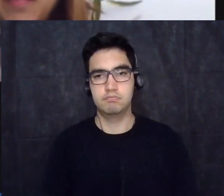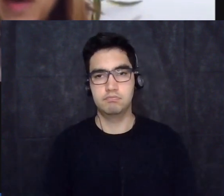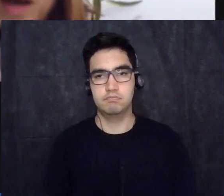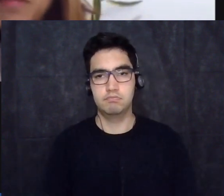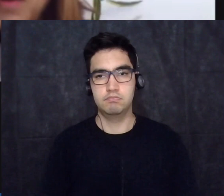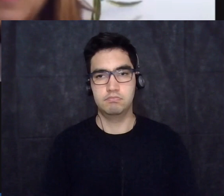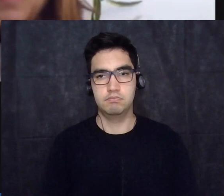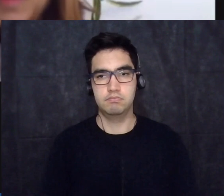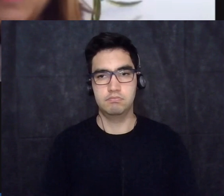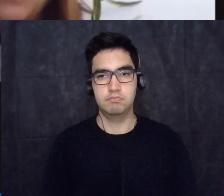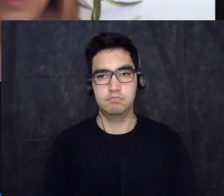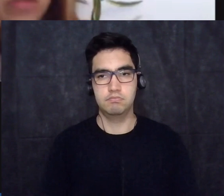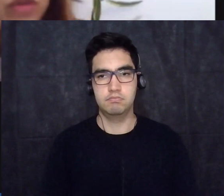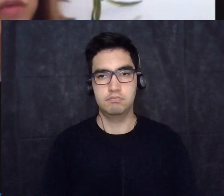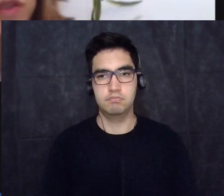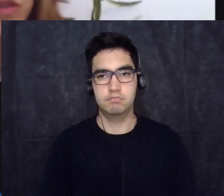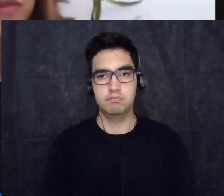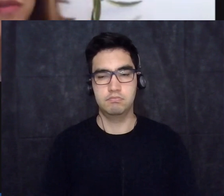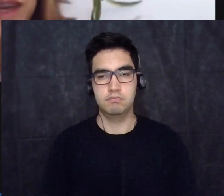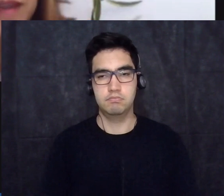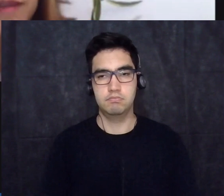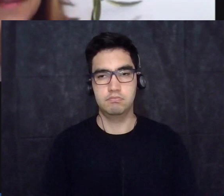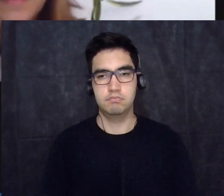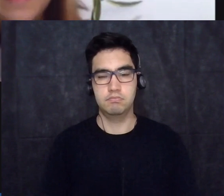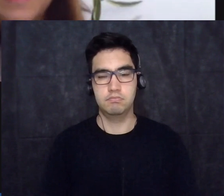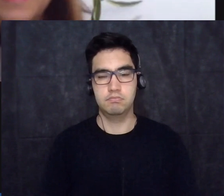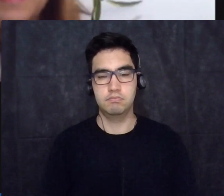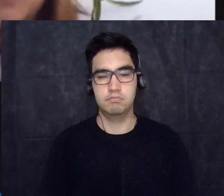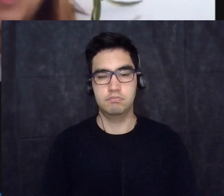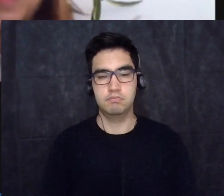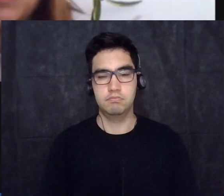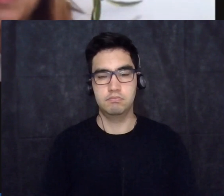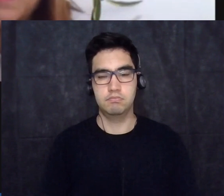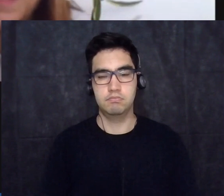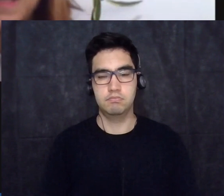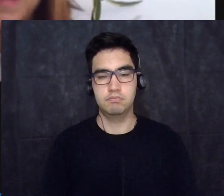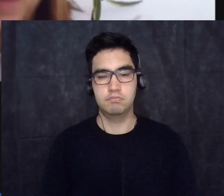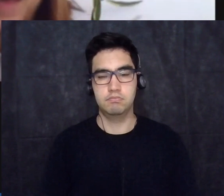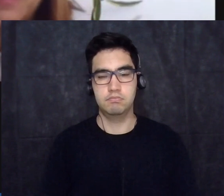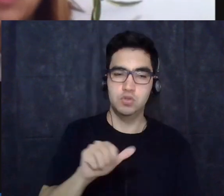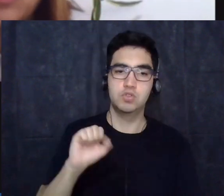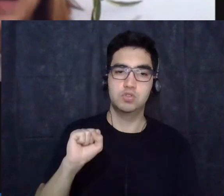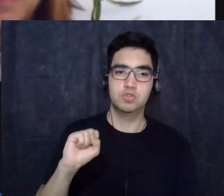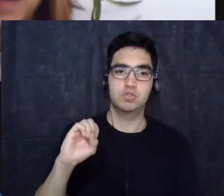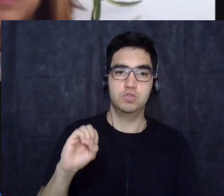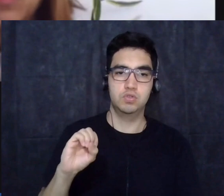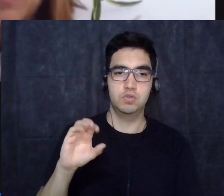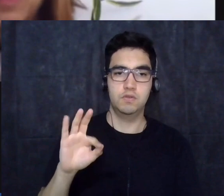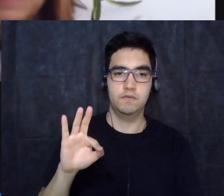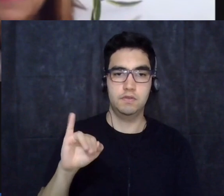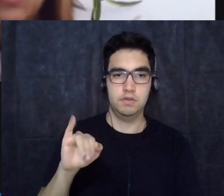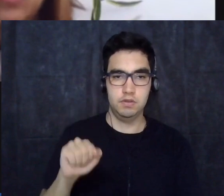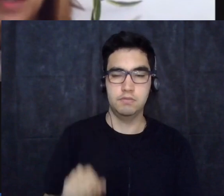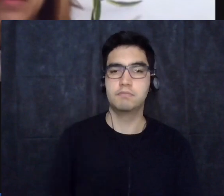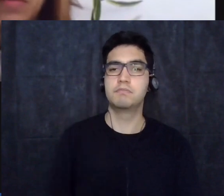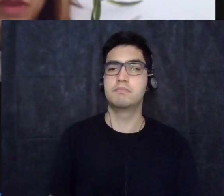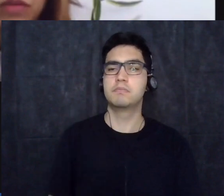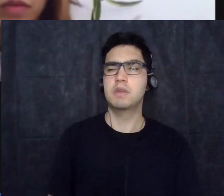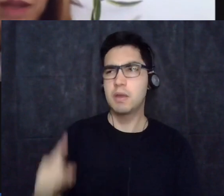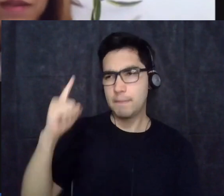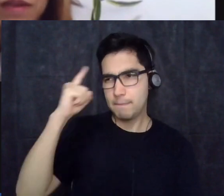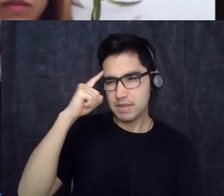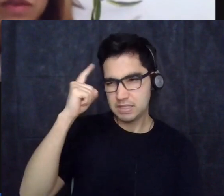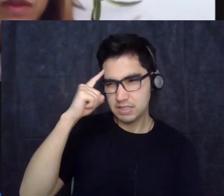a próxima pergunta de novo da Sofia podemos considerar a PEC do congelamento uma